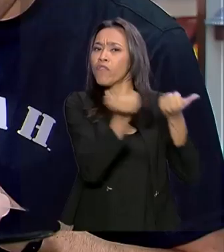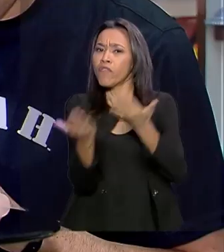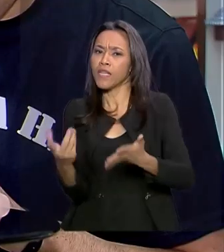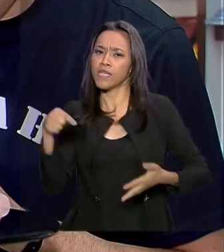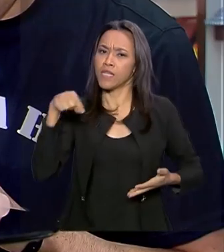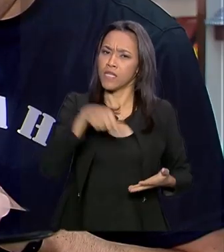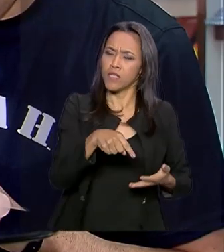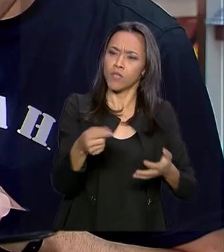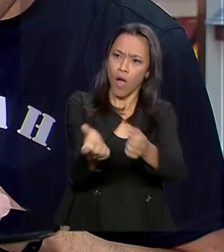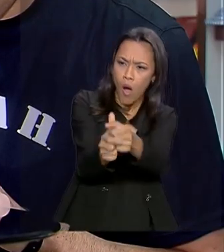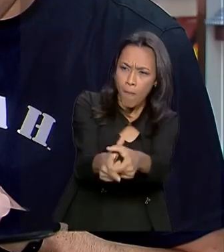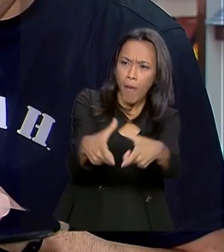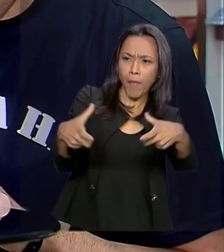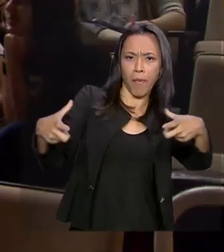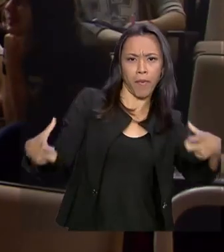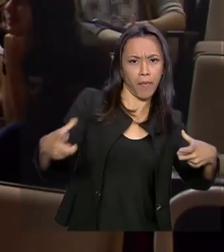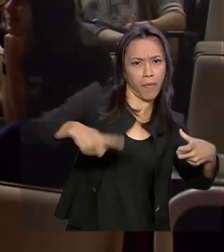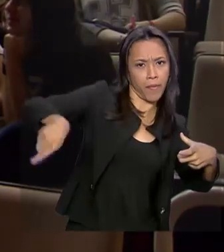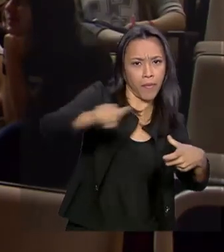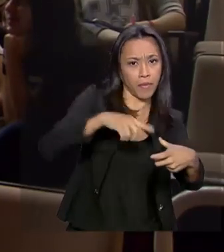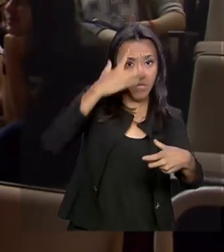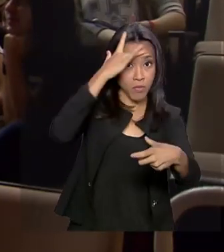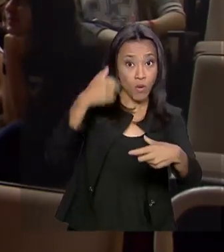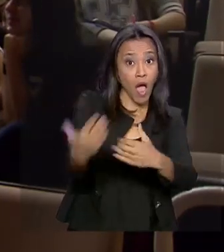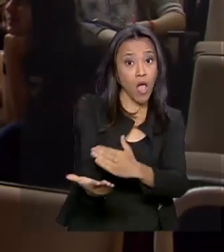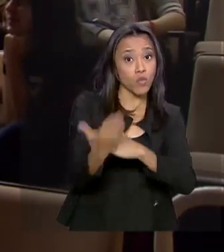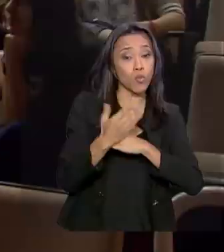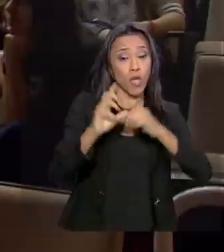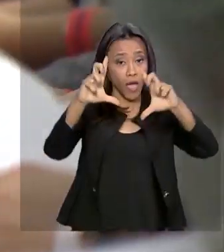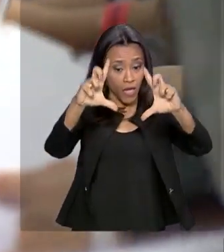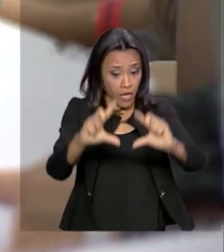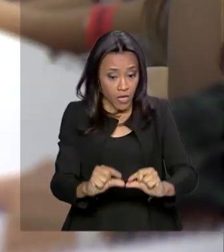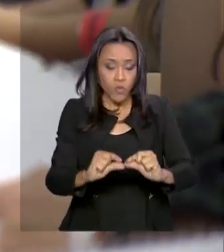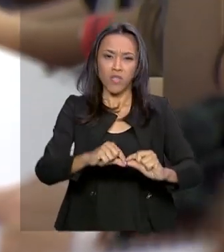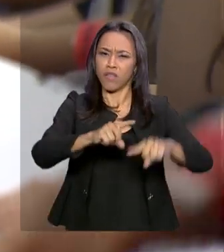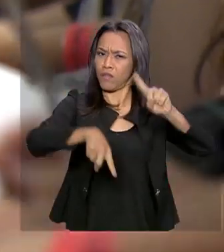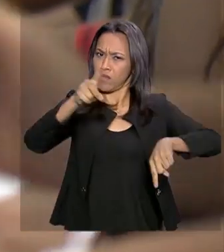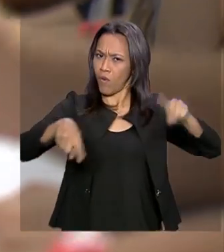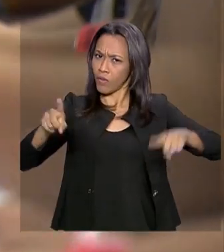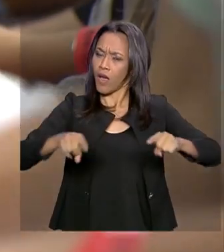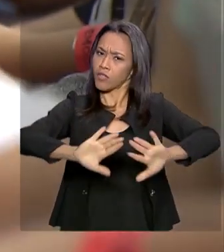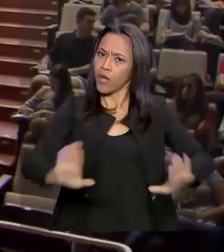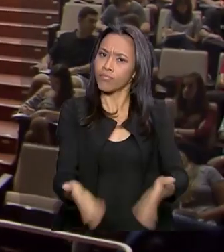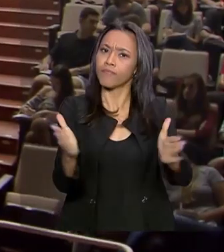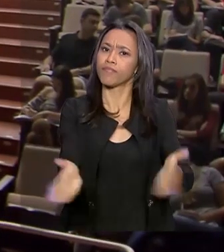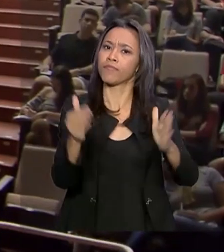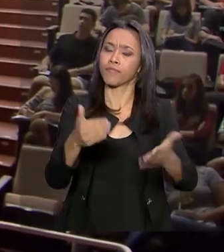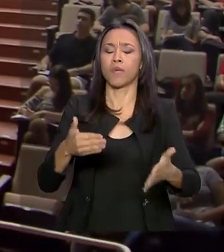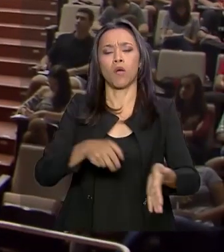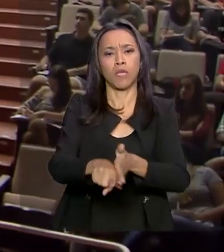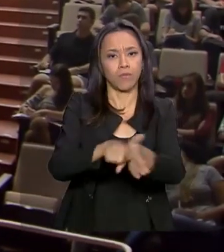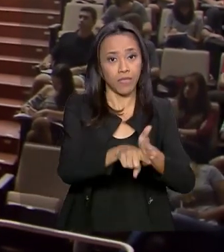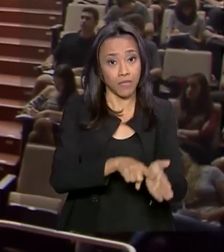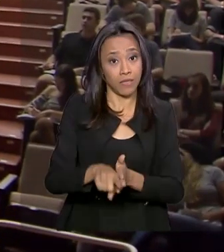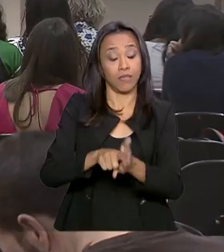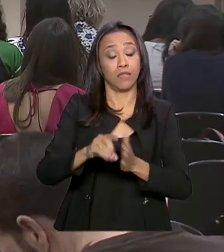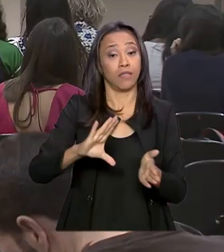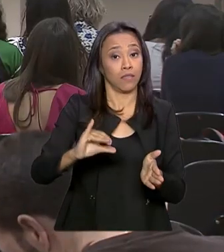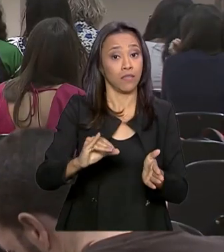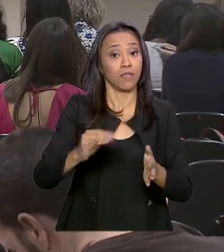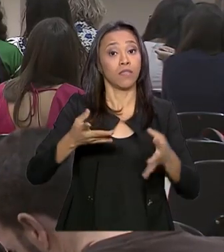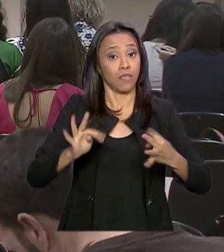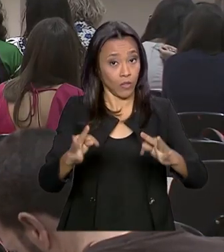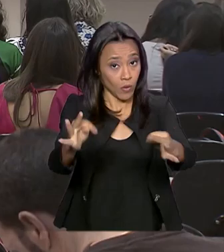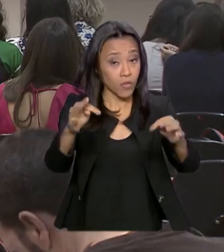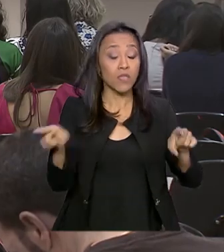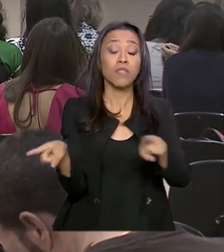parcela maior da população ajuda a diminuir as desigualdades a promover o desenvolvimento científico e tecnológico